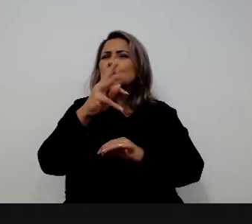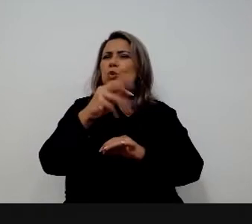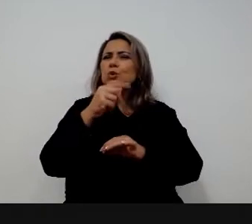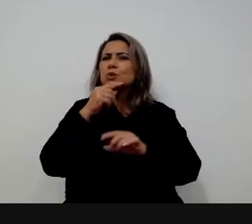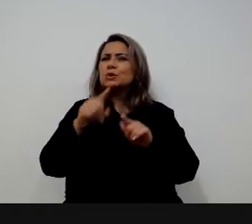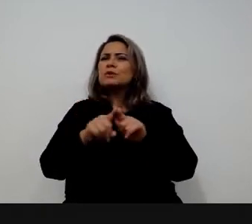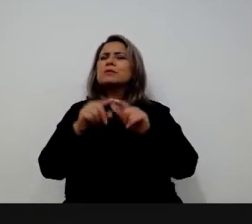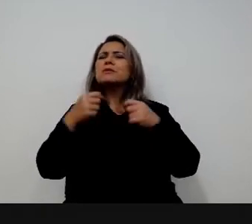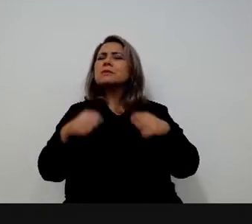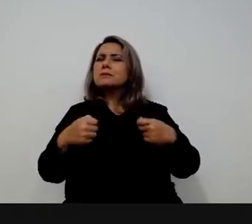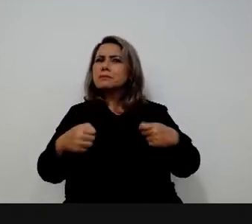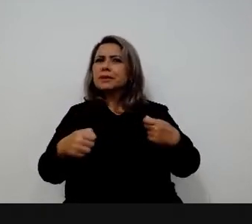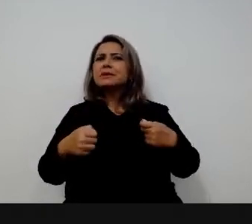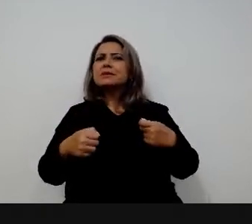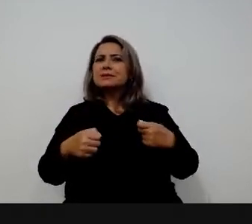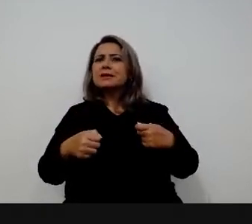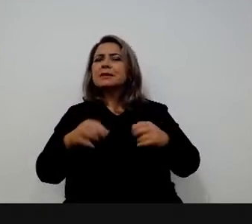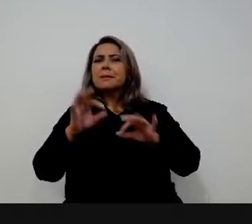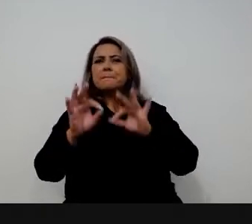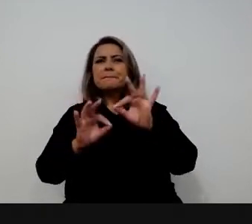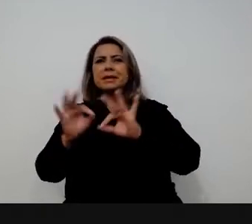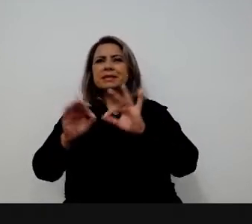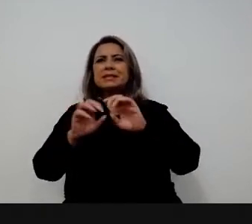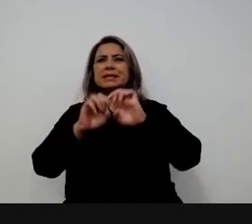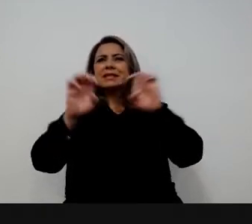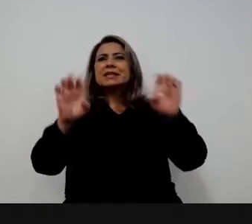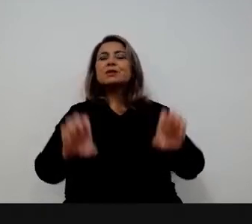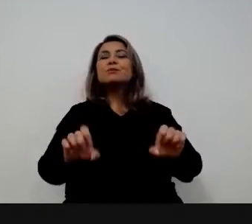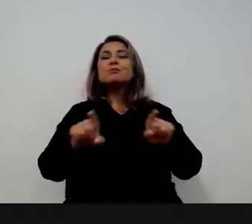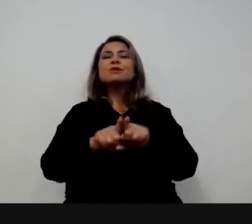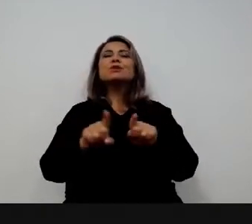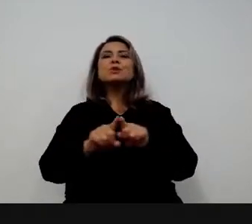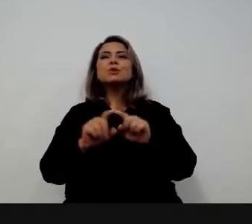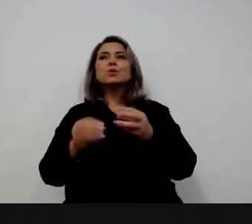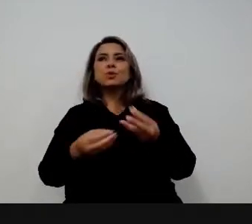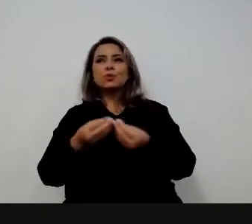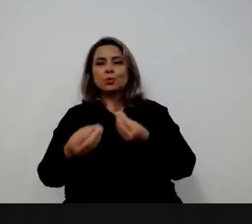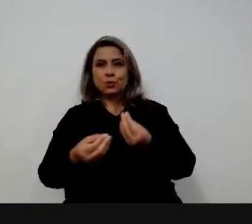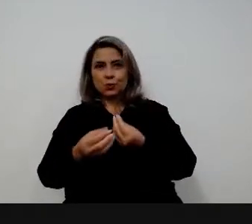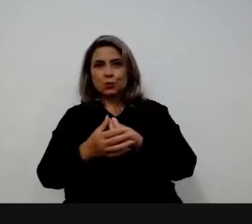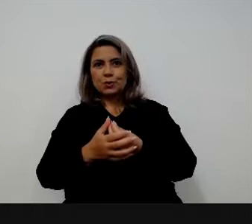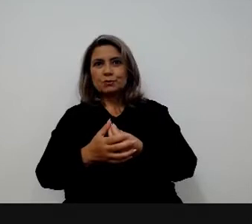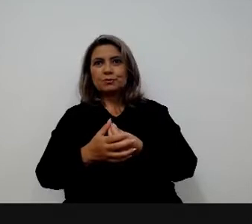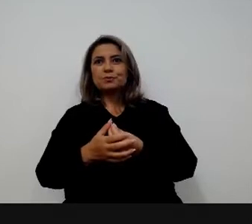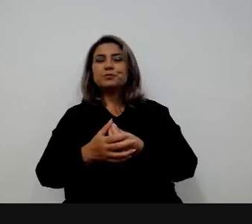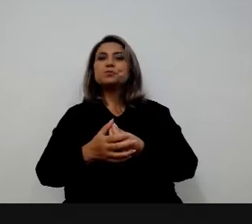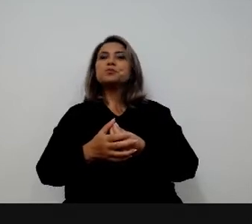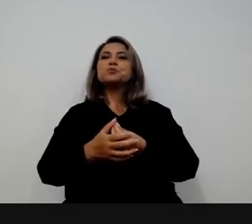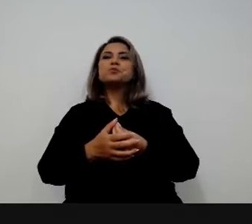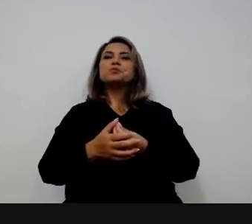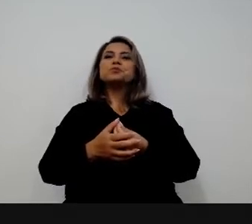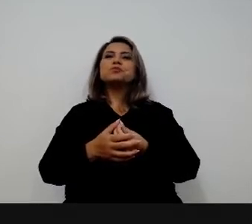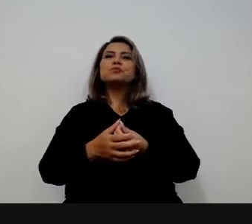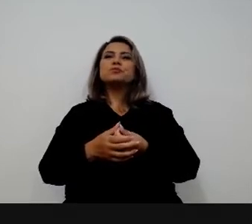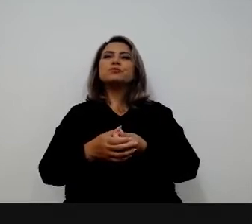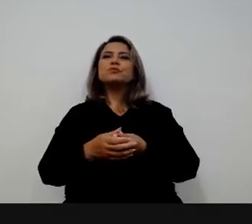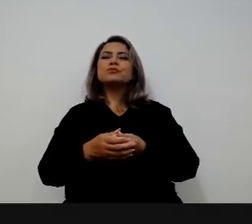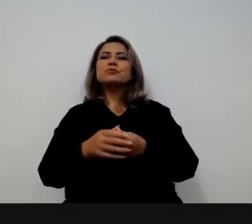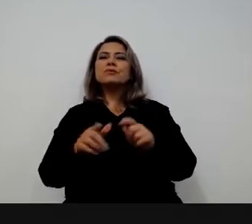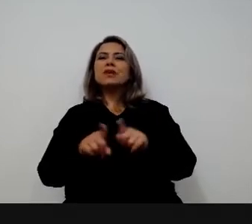sedentarismos dependeram de uma estrutura de legibilidade. Seja pelo